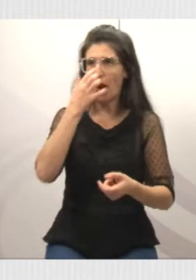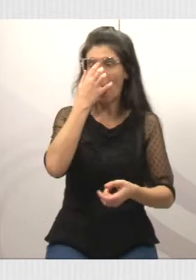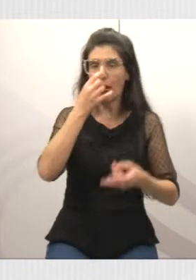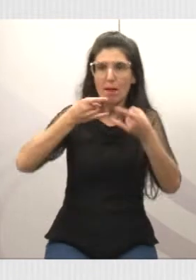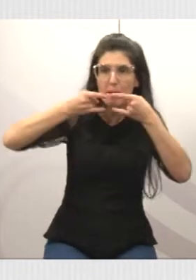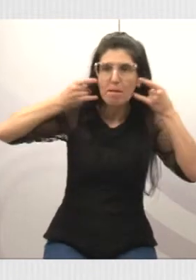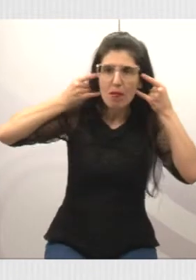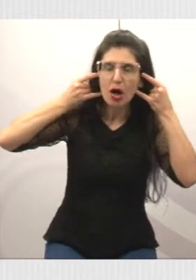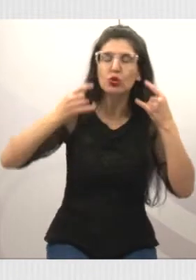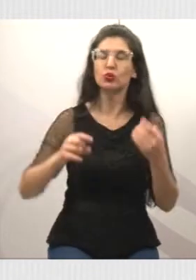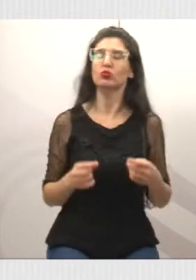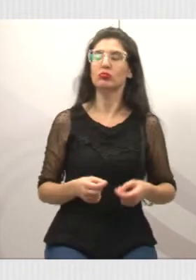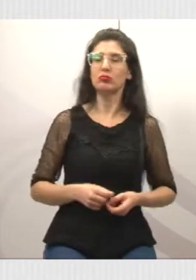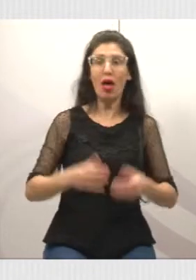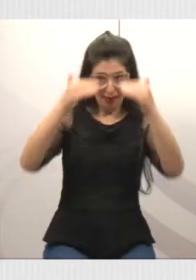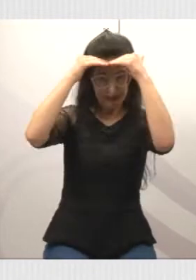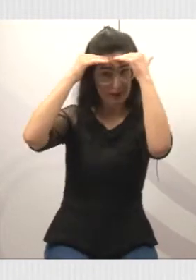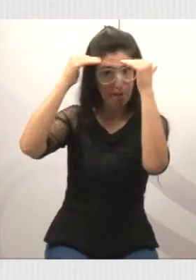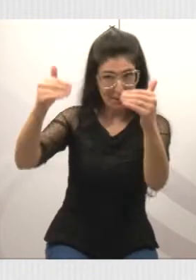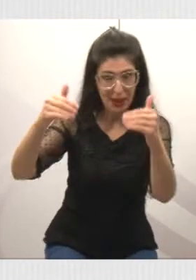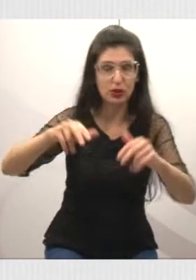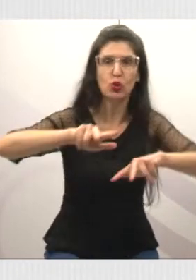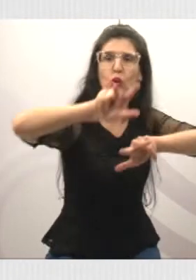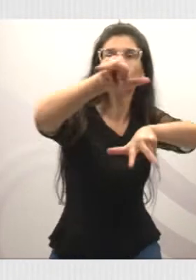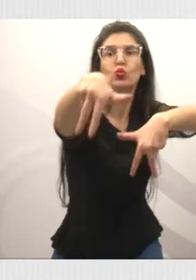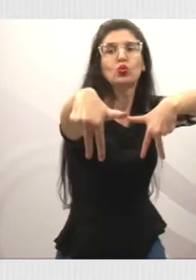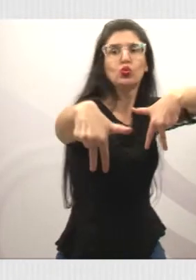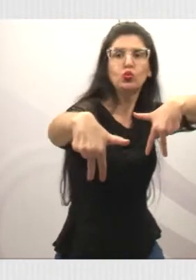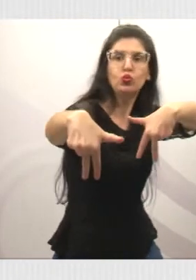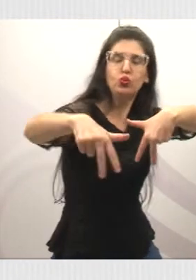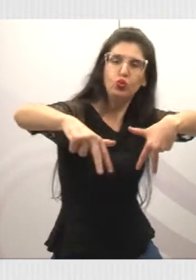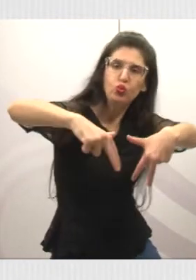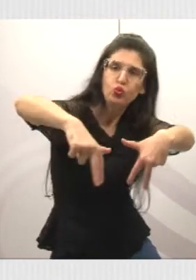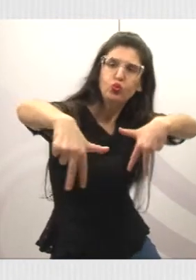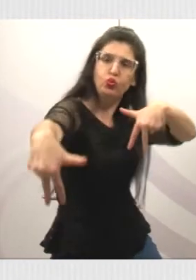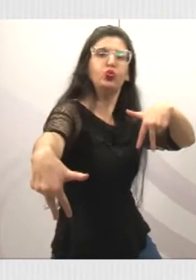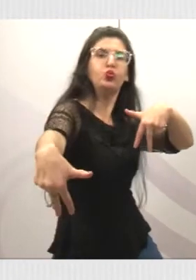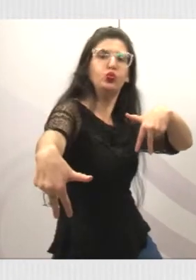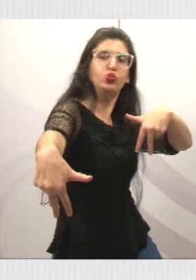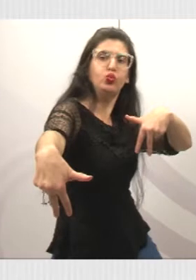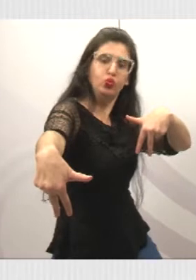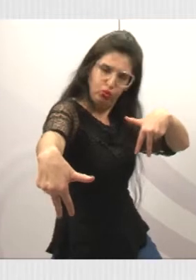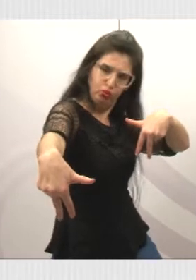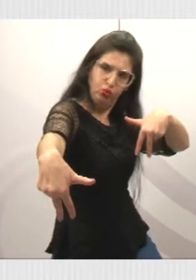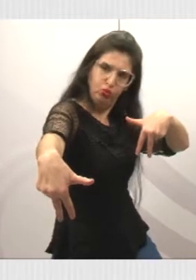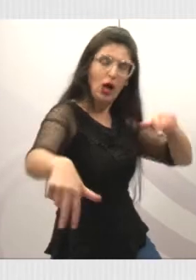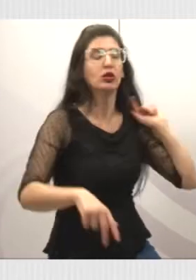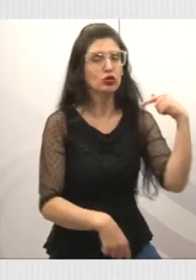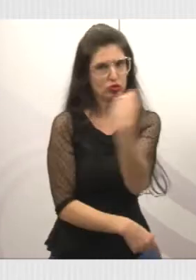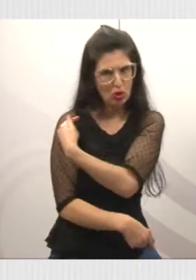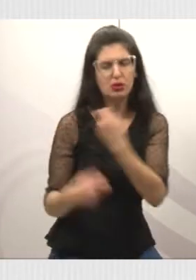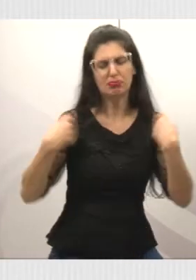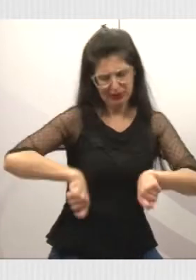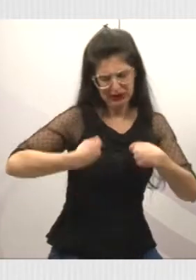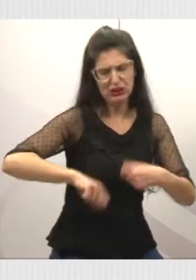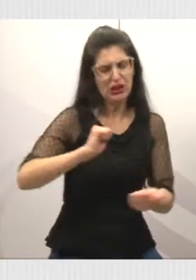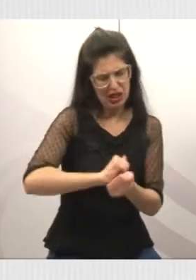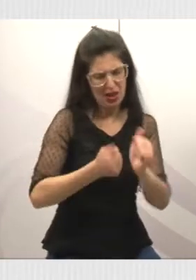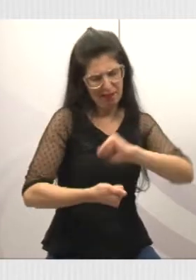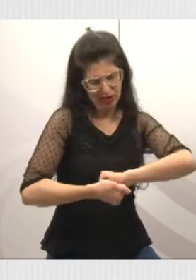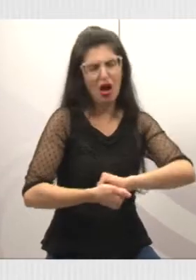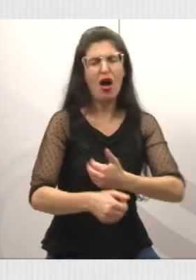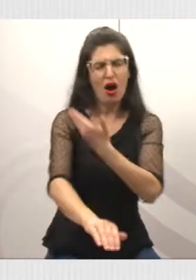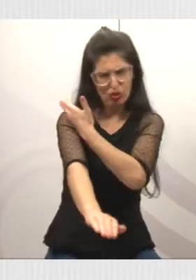social, distanciamento em que a gente precisa agora se adaptar, precisa se acostumar,